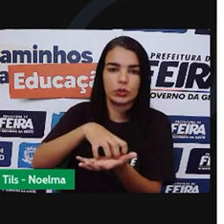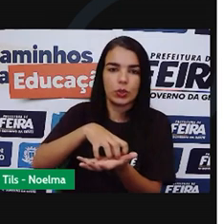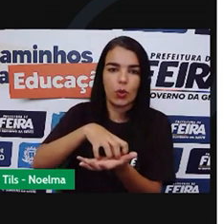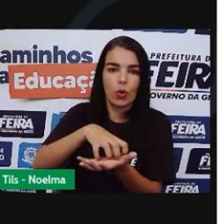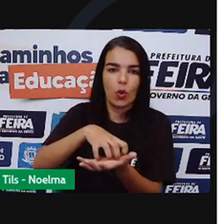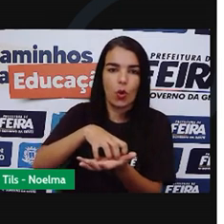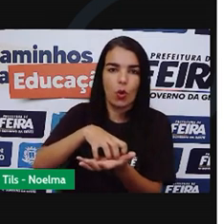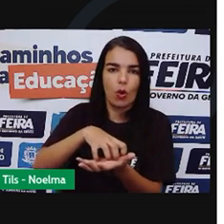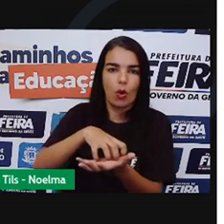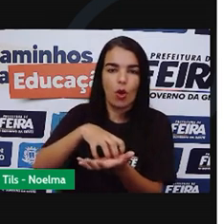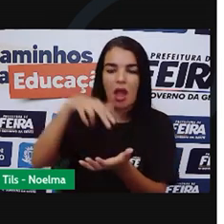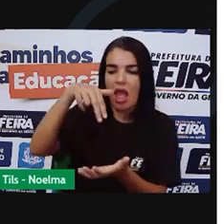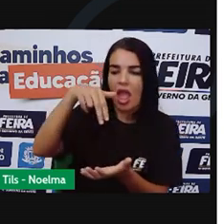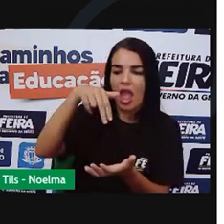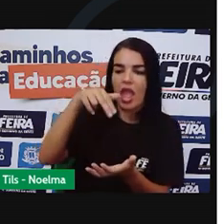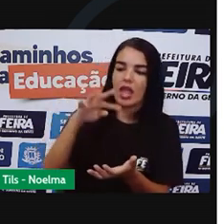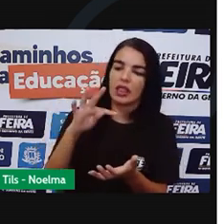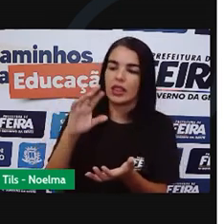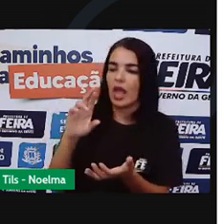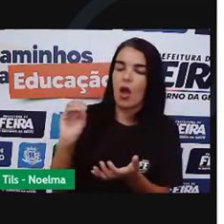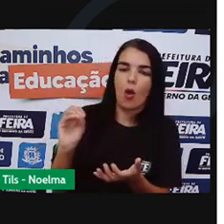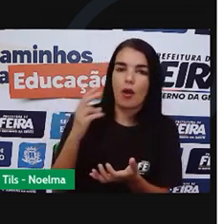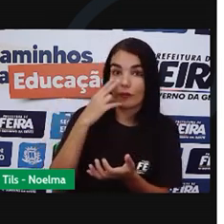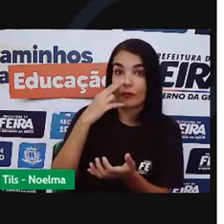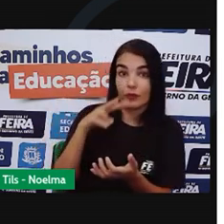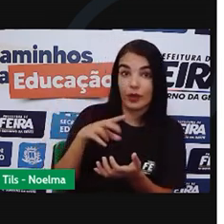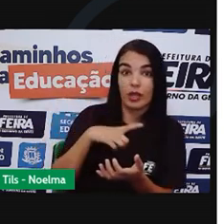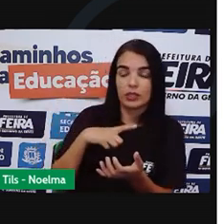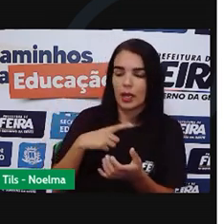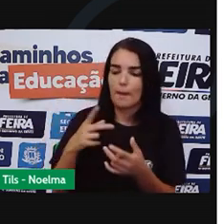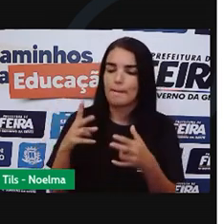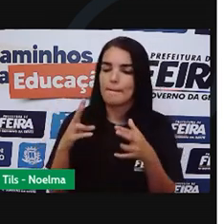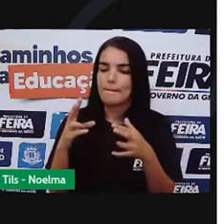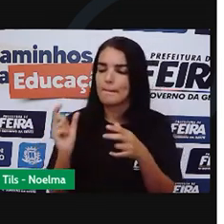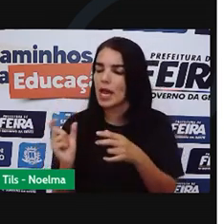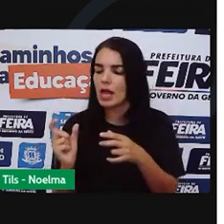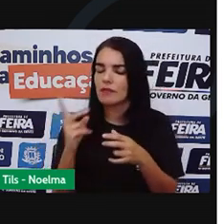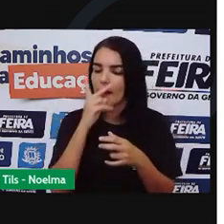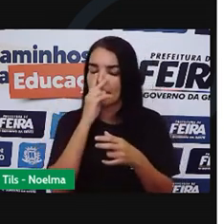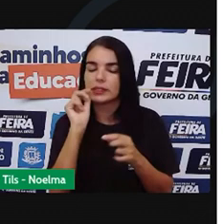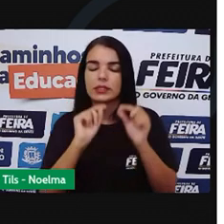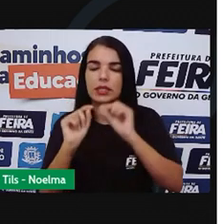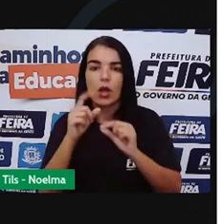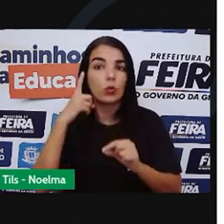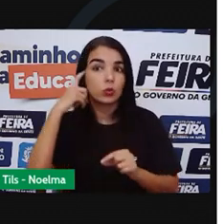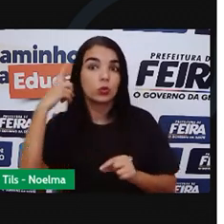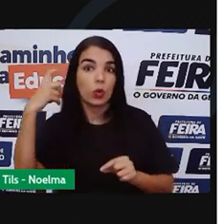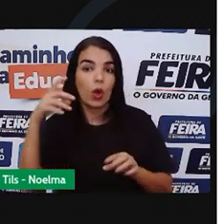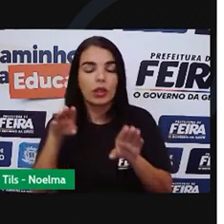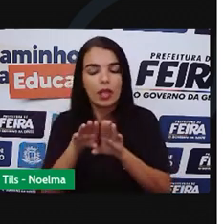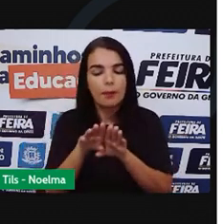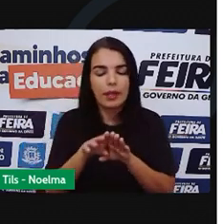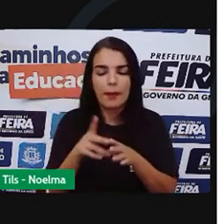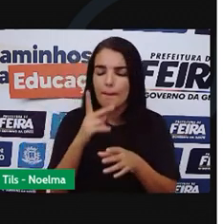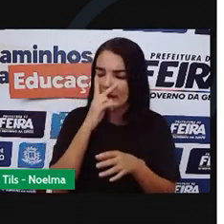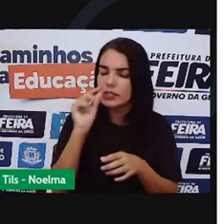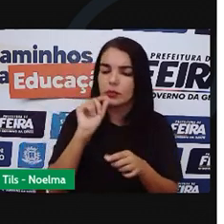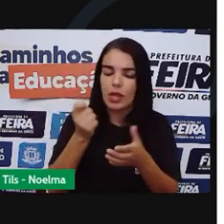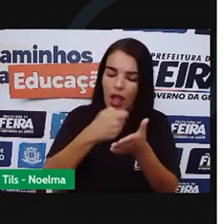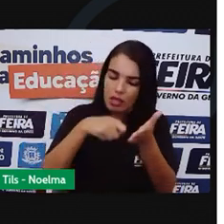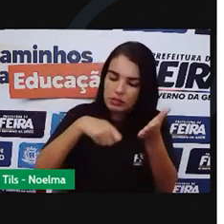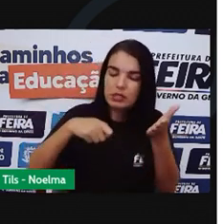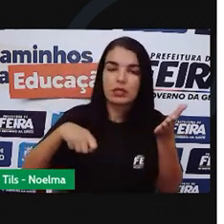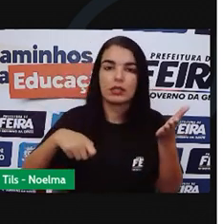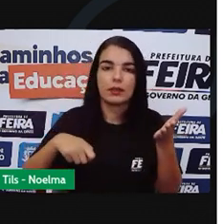Centro Viu? São palavras Parecidas No som E nesse caso Muito parecidas Também na